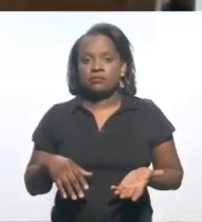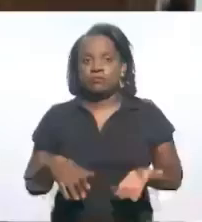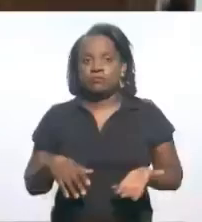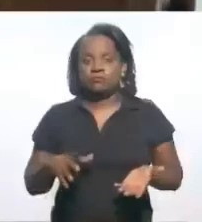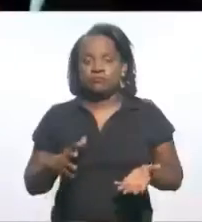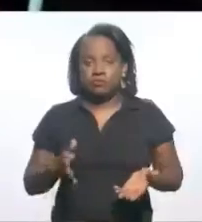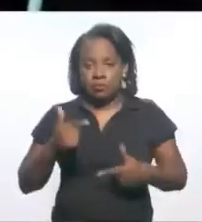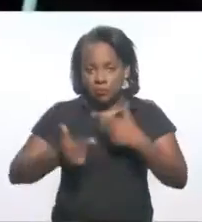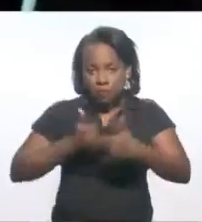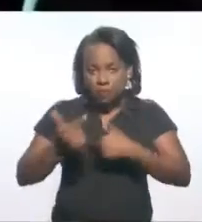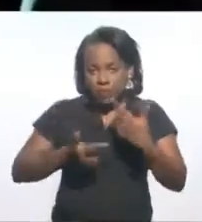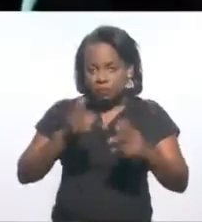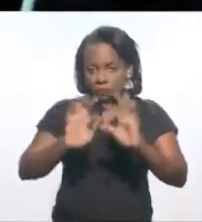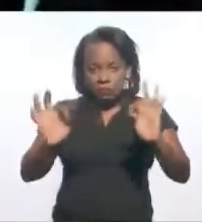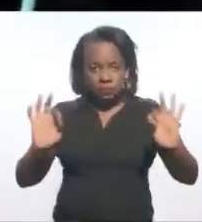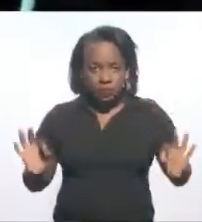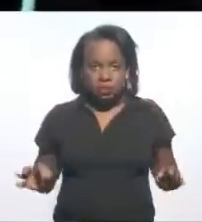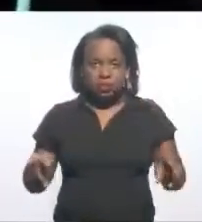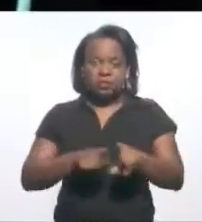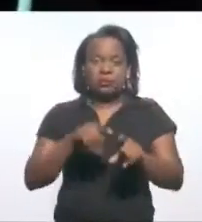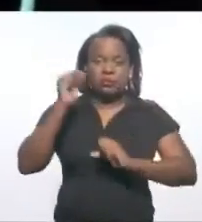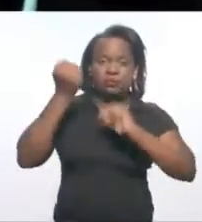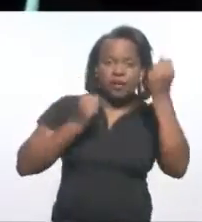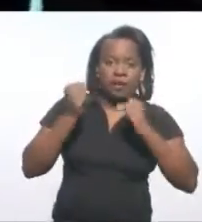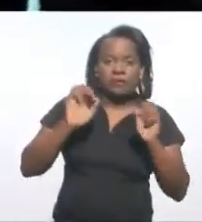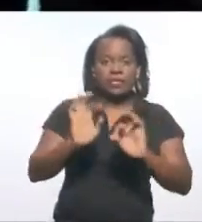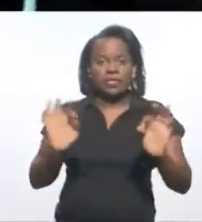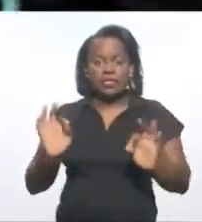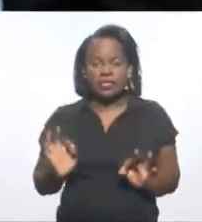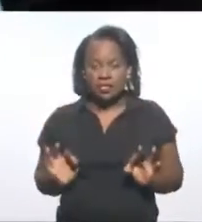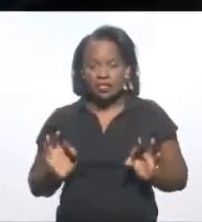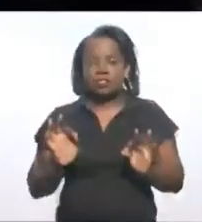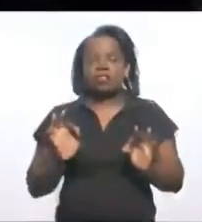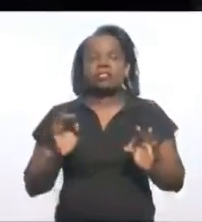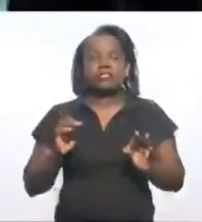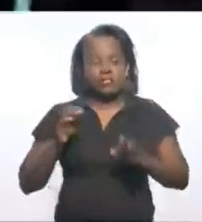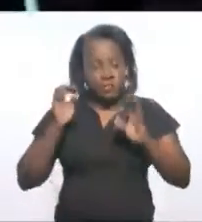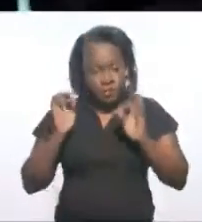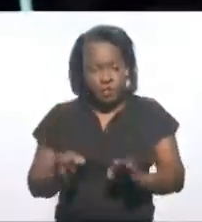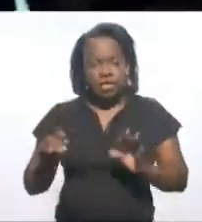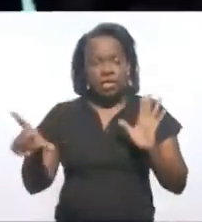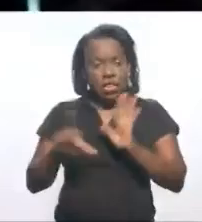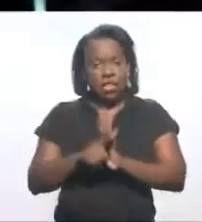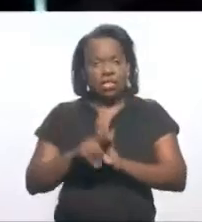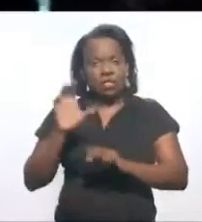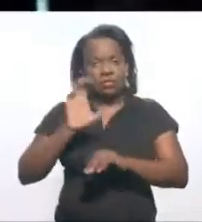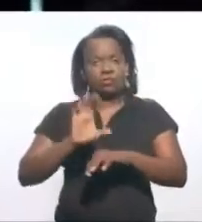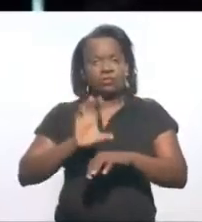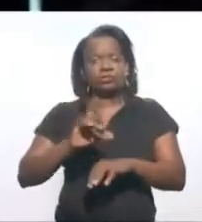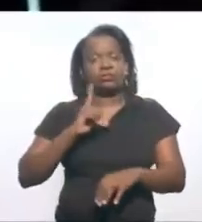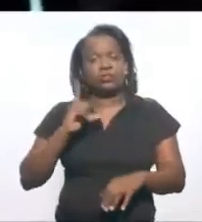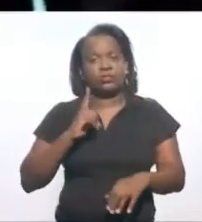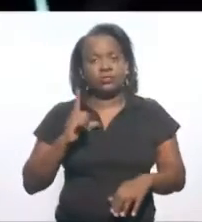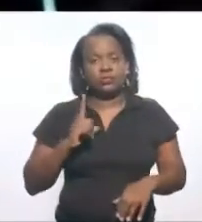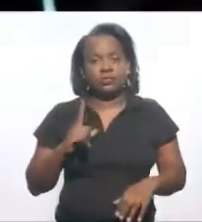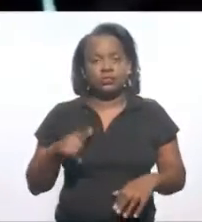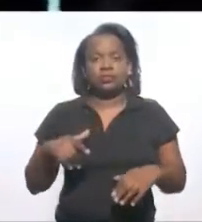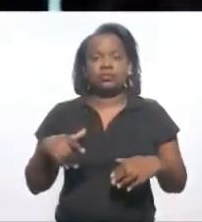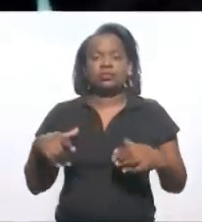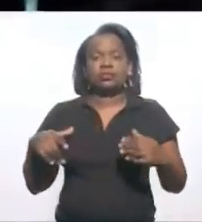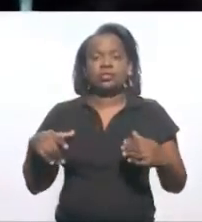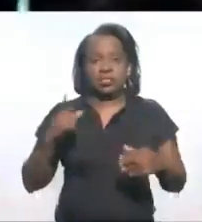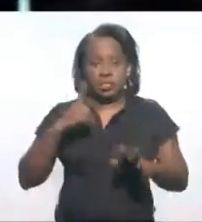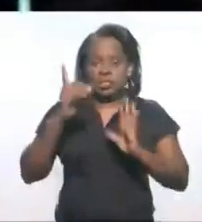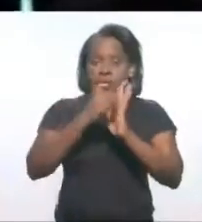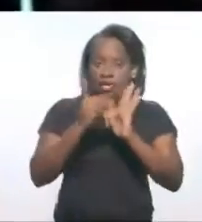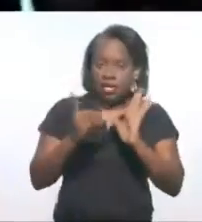o trabalho de ninguém, nem a produção de ninguém. Isso está garantido na Constituição Federal, isso tem